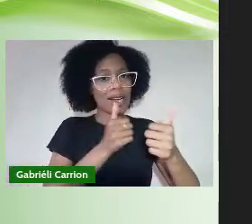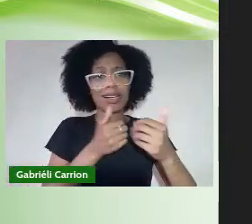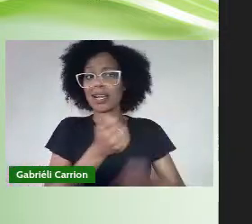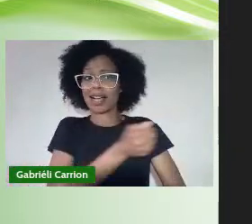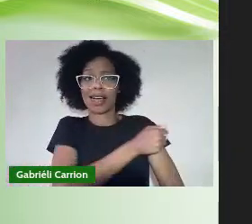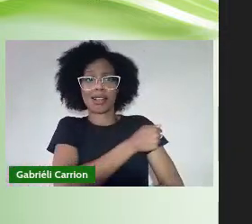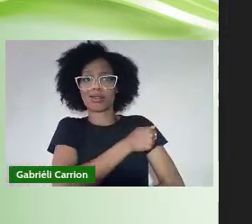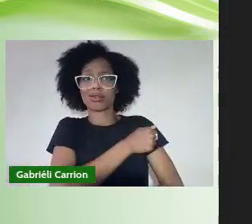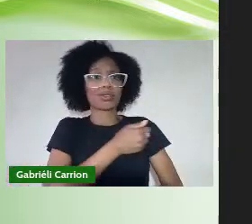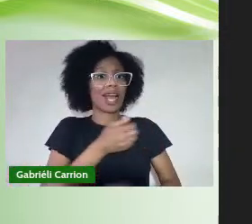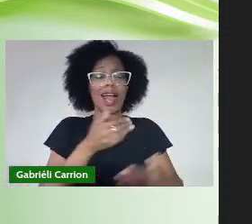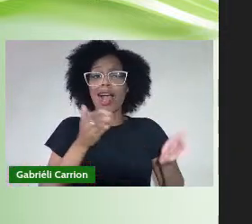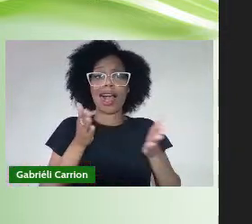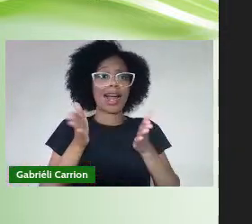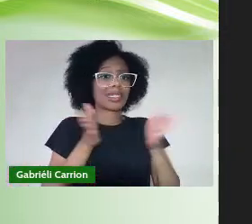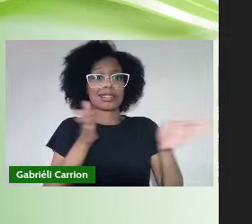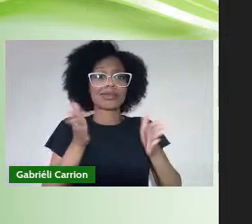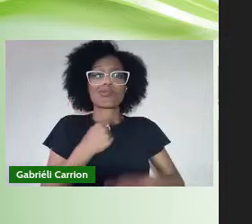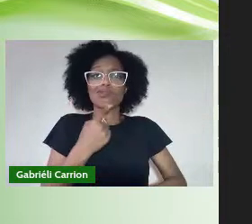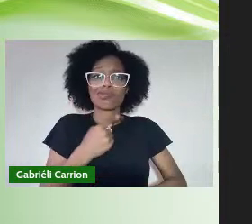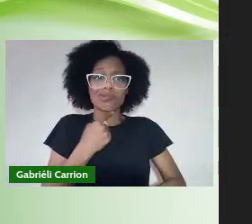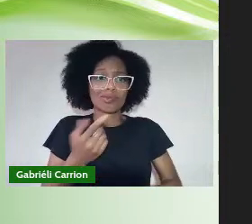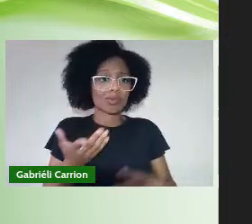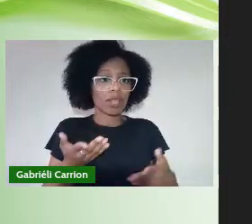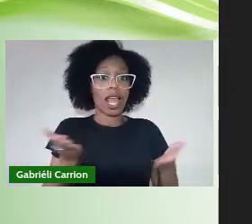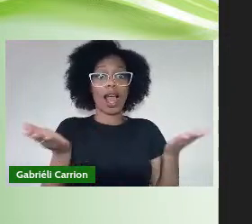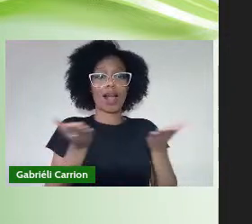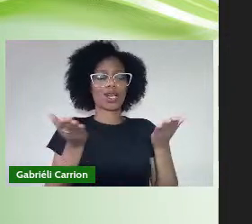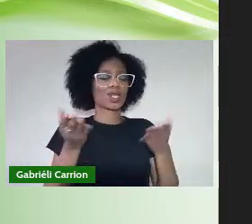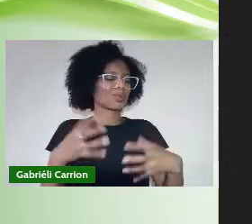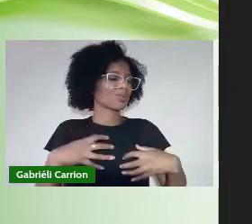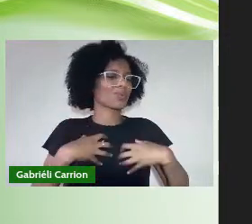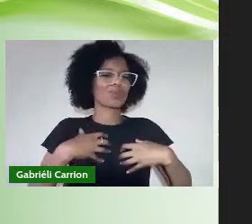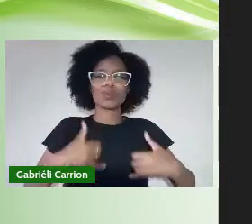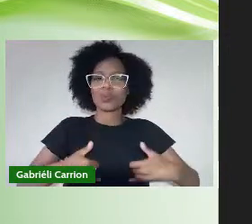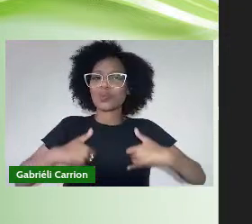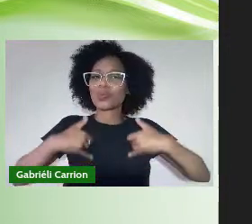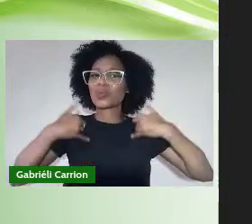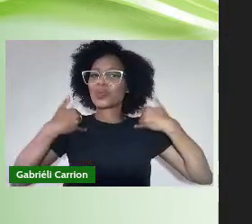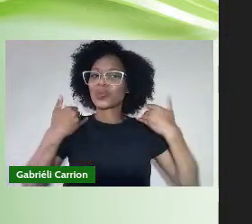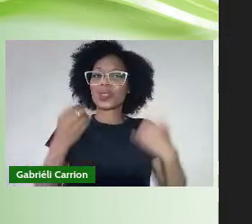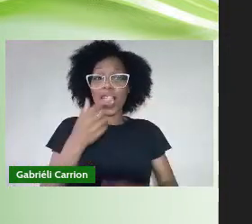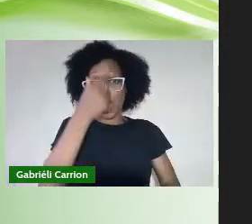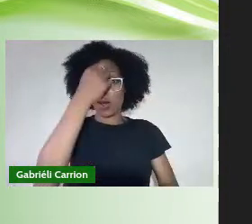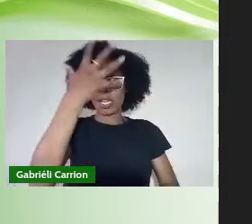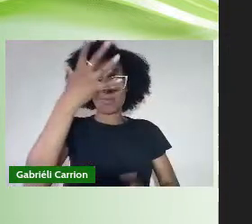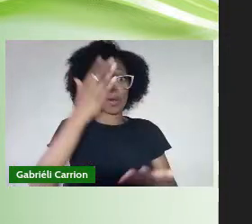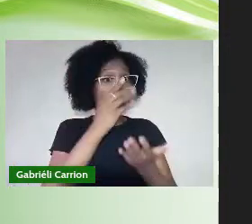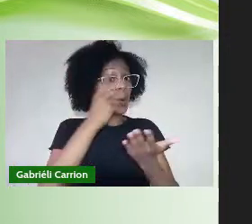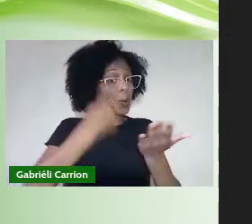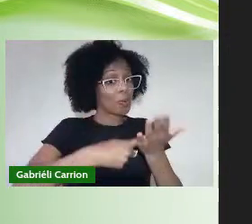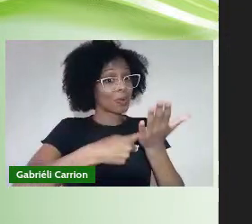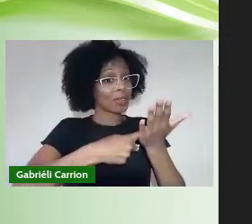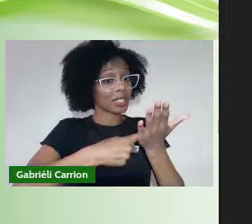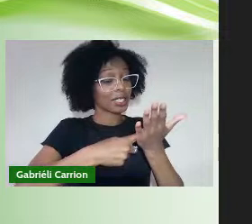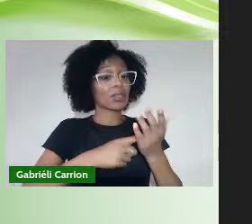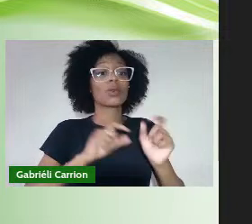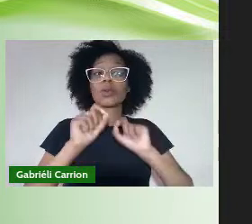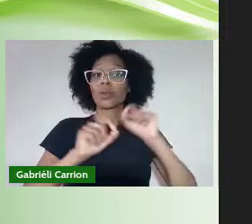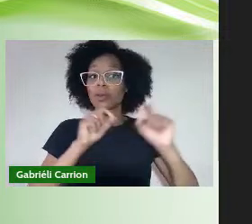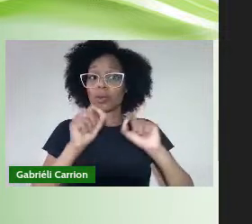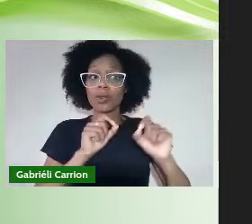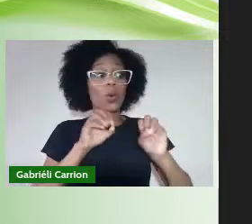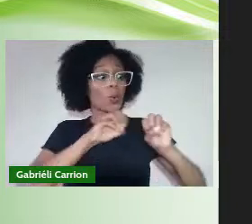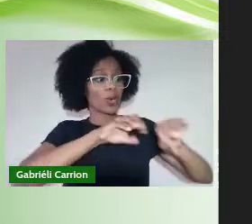Acesso A ele E é com muito orgulho Que a Unipampa Se compromete A proporcionar Um ensino De qualidade